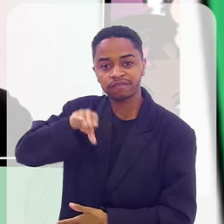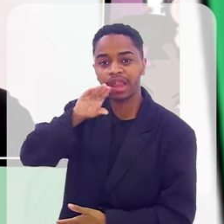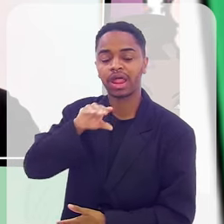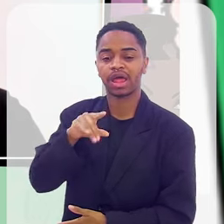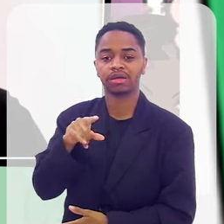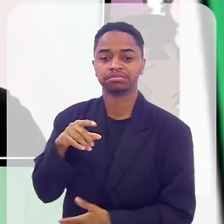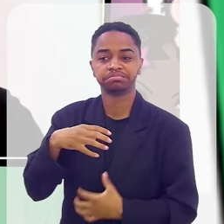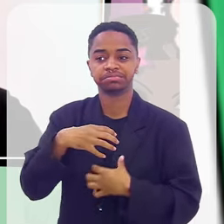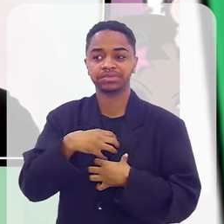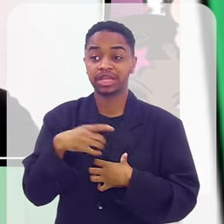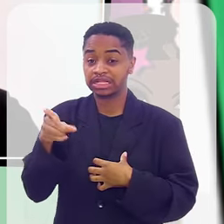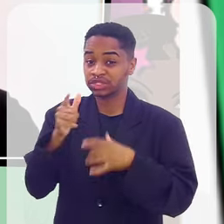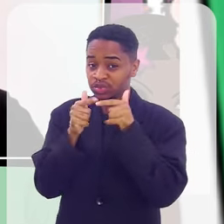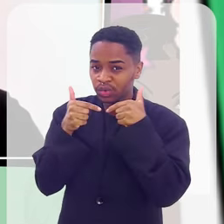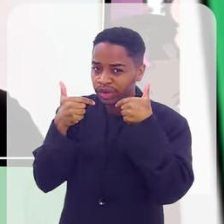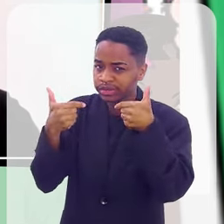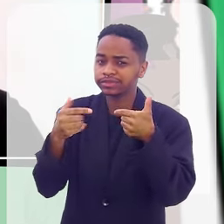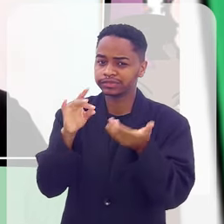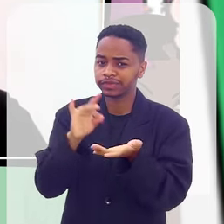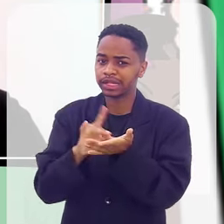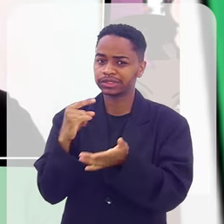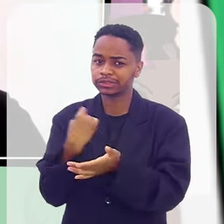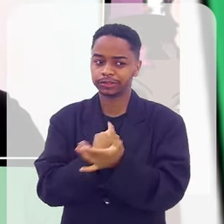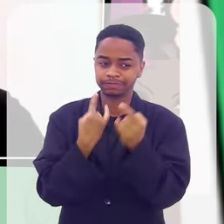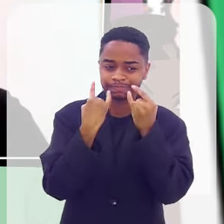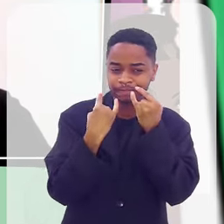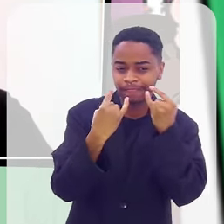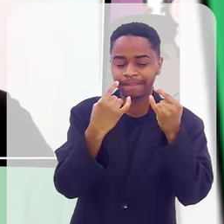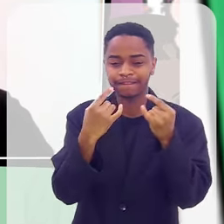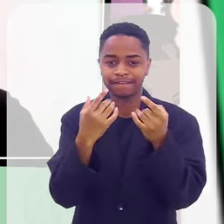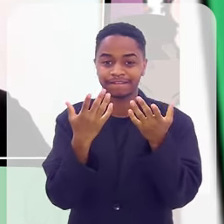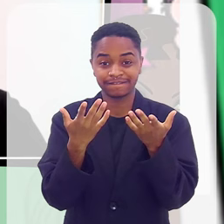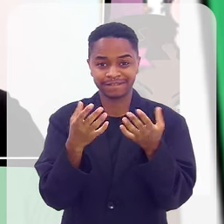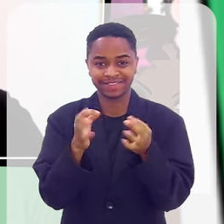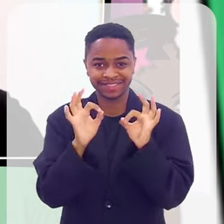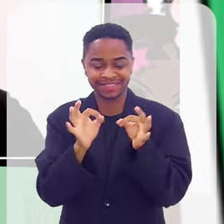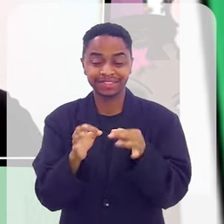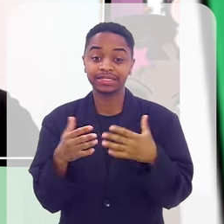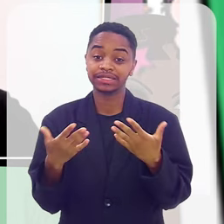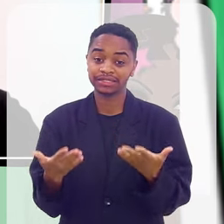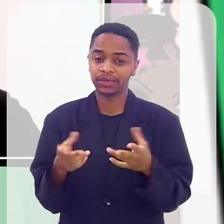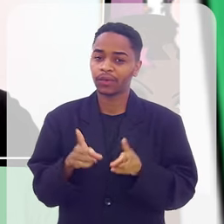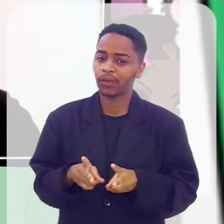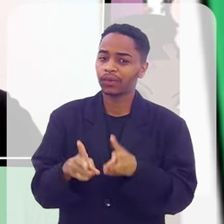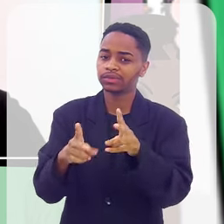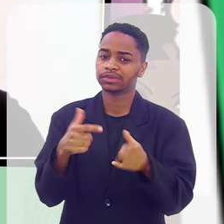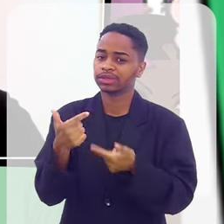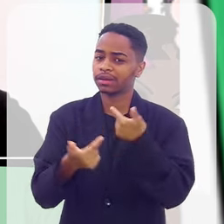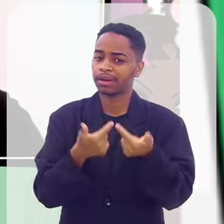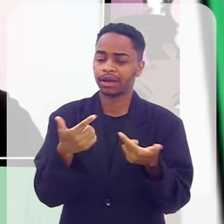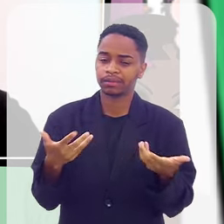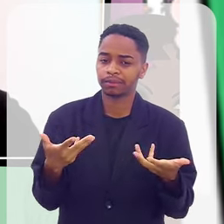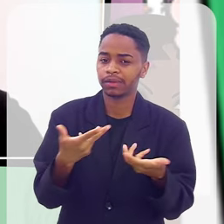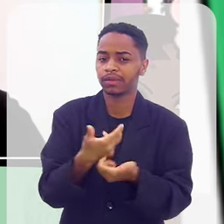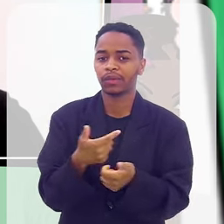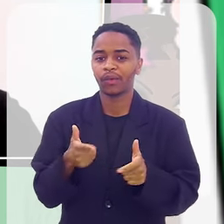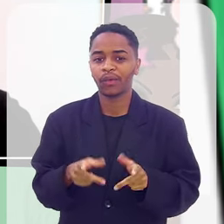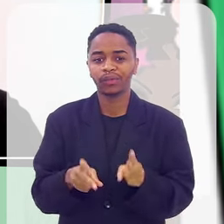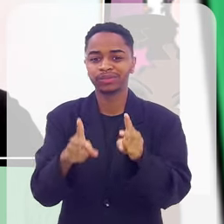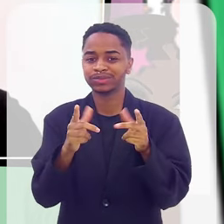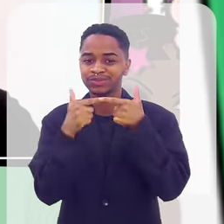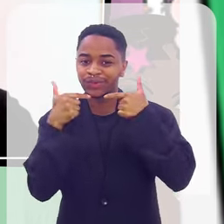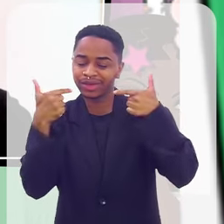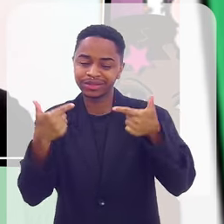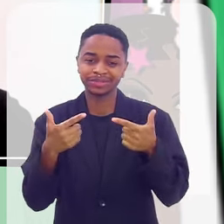cativou. Seu sorriso, Ilda, é cativante. Continue esse seu trabalho, continue esse